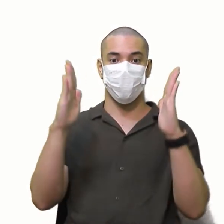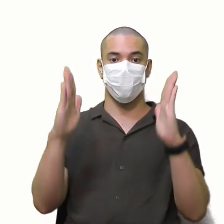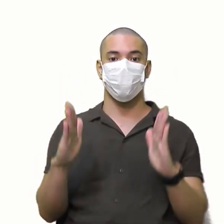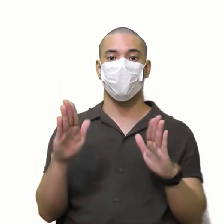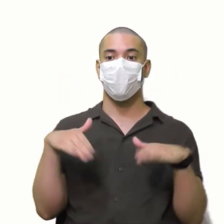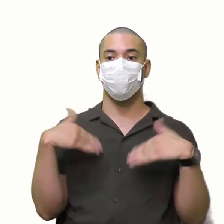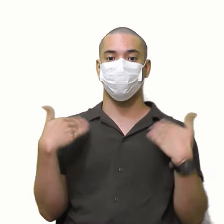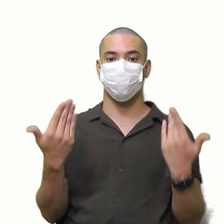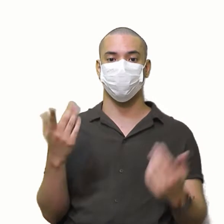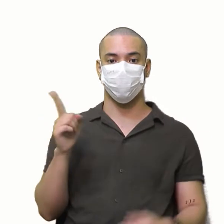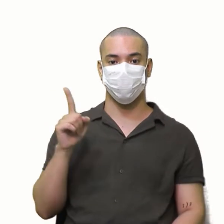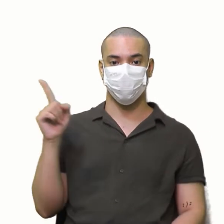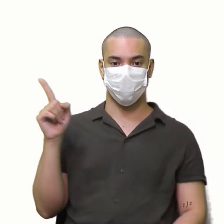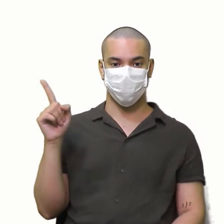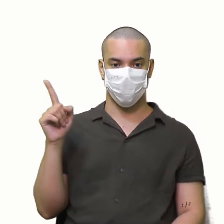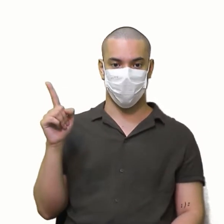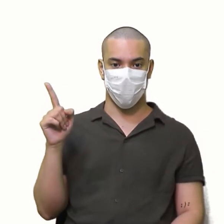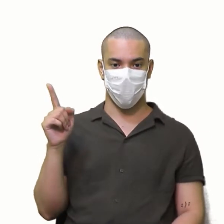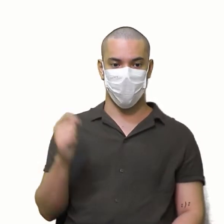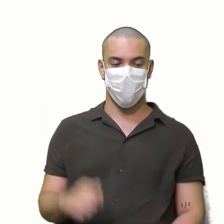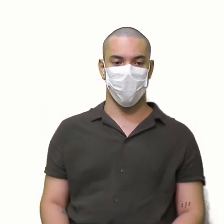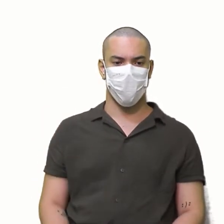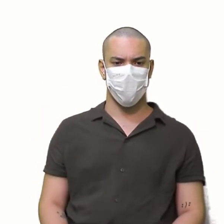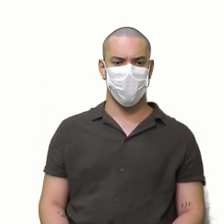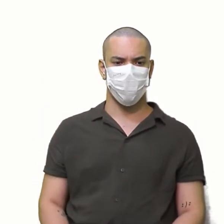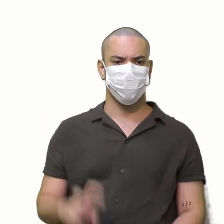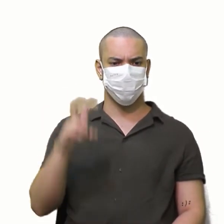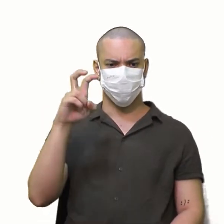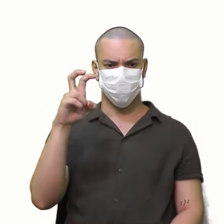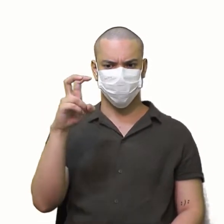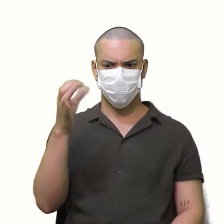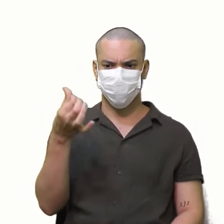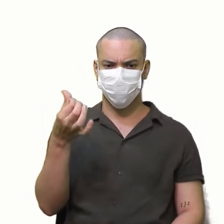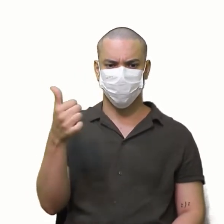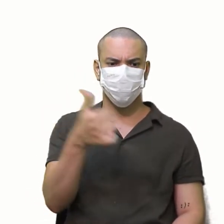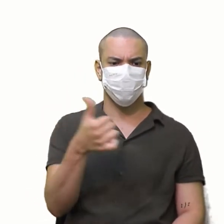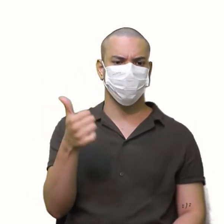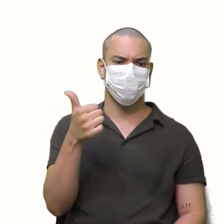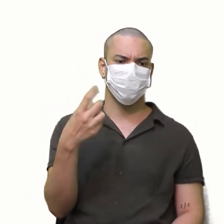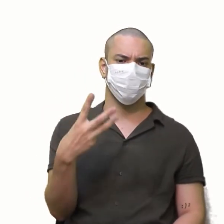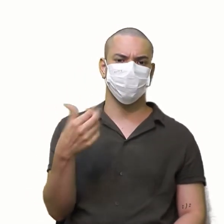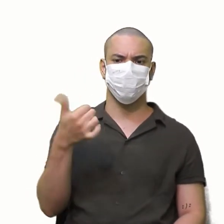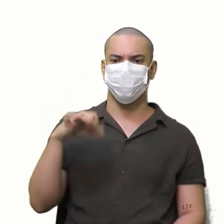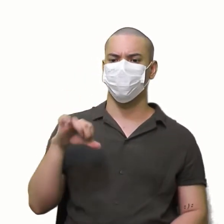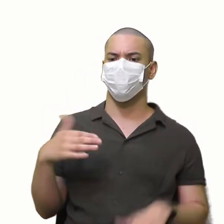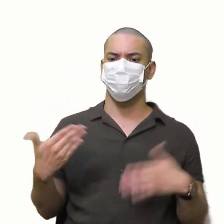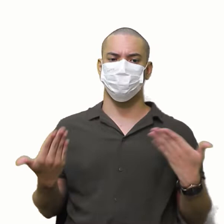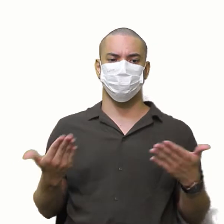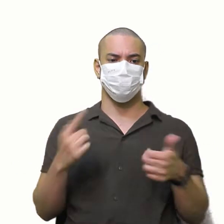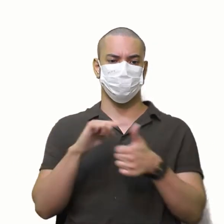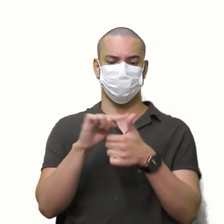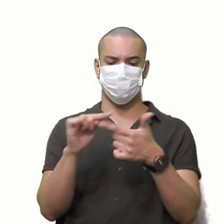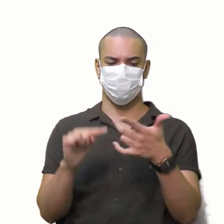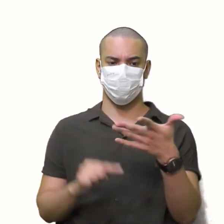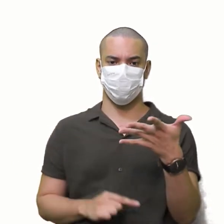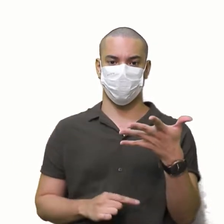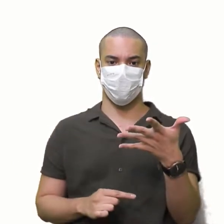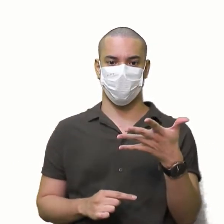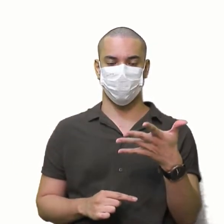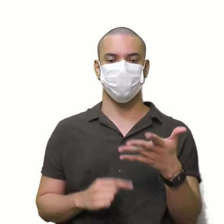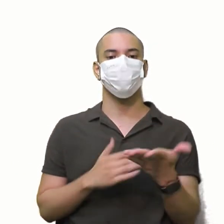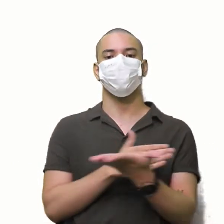é 5, 6, 11, 13 ou 19 E aí vamos começar né?